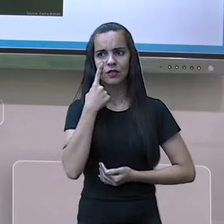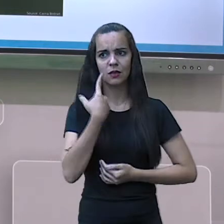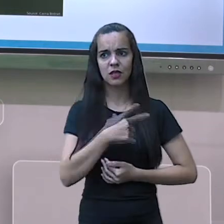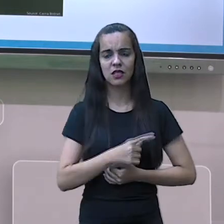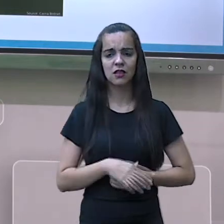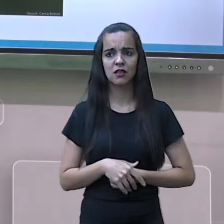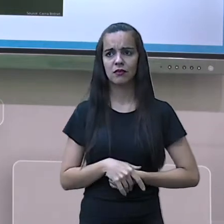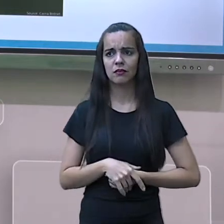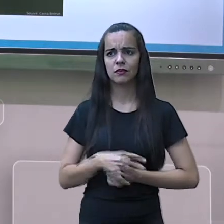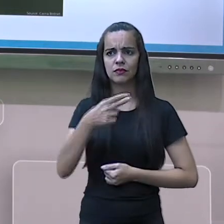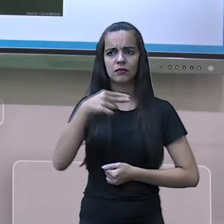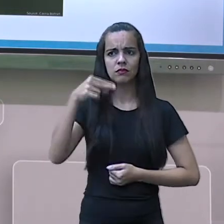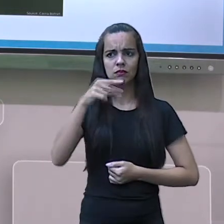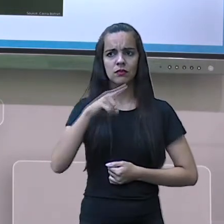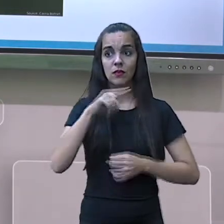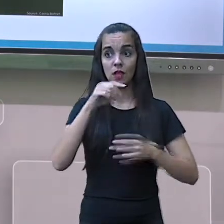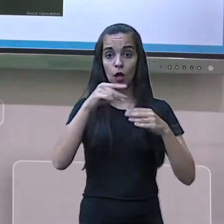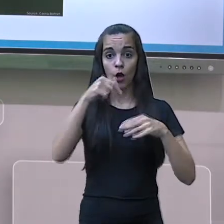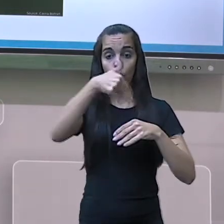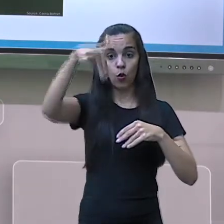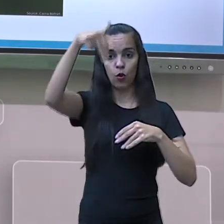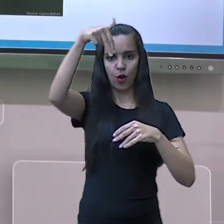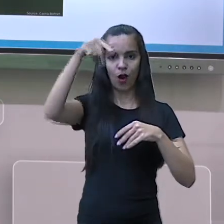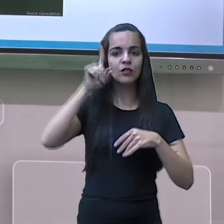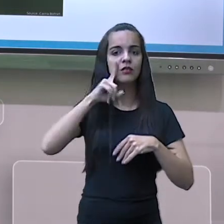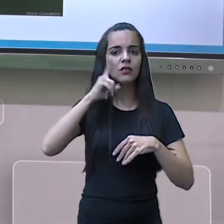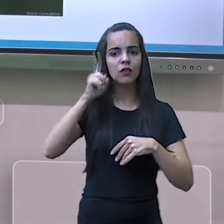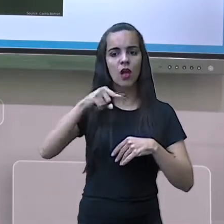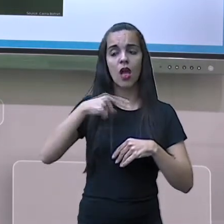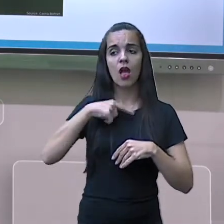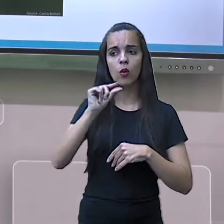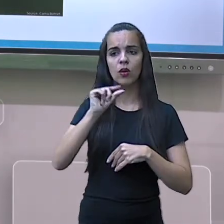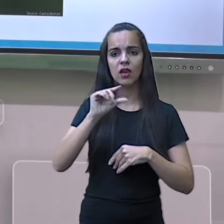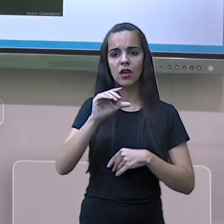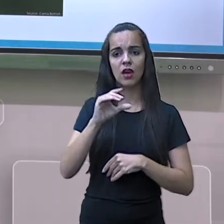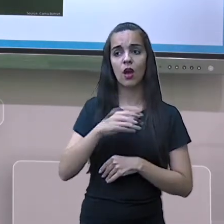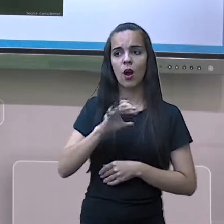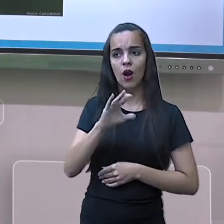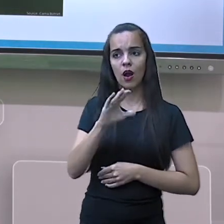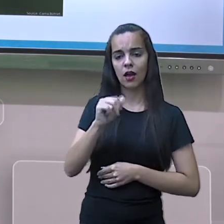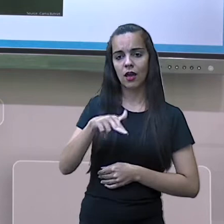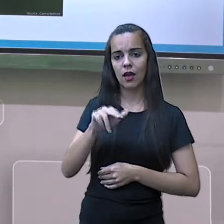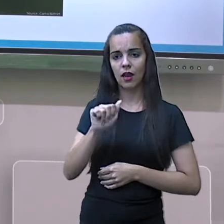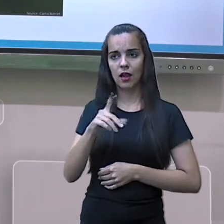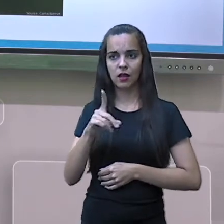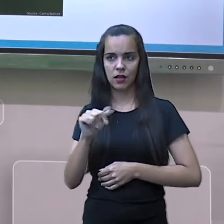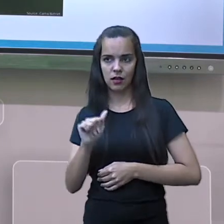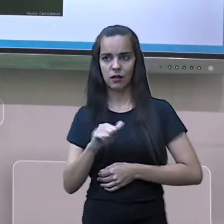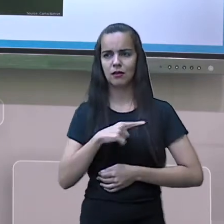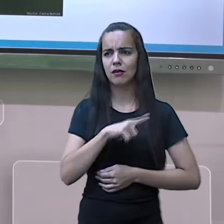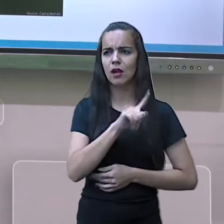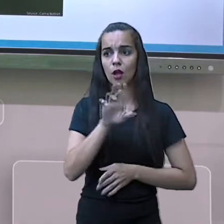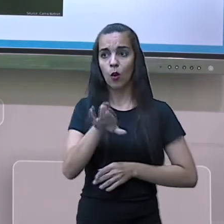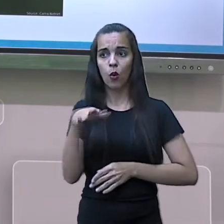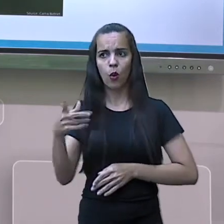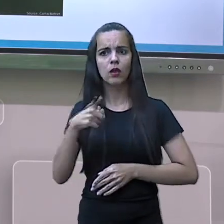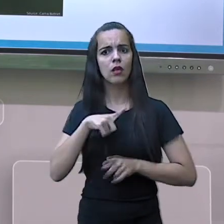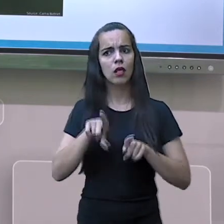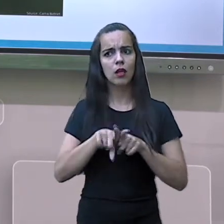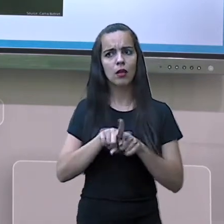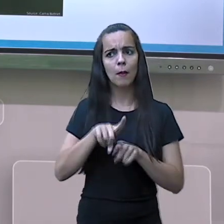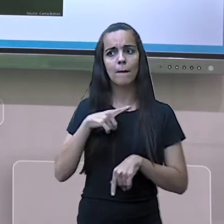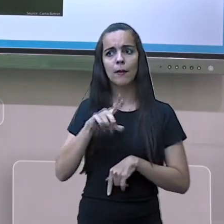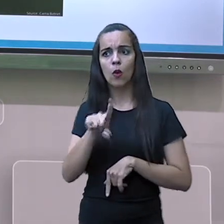essa parte aqui é o Canadá. Aqui nós temos a Europa, na Ásia e a África. Ok?